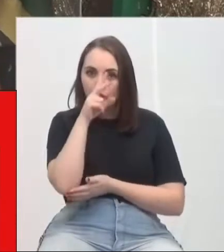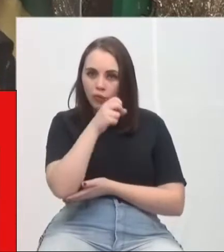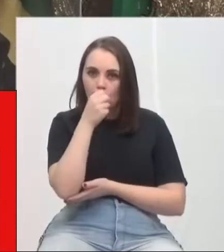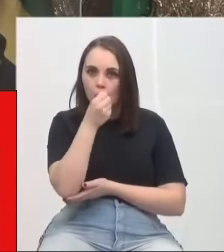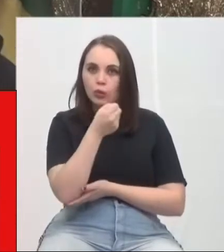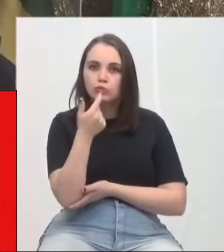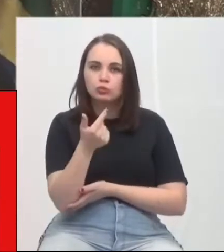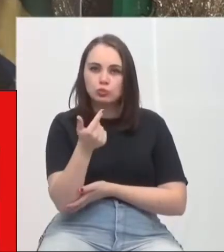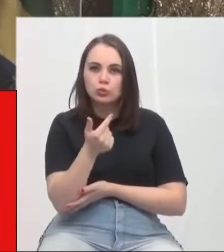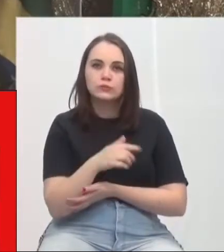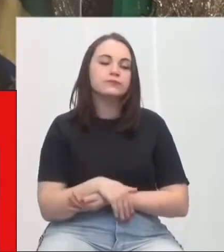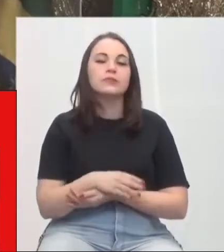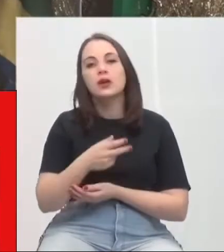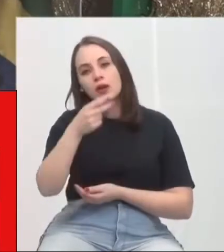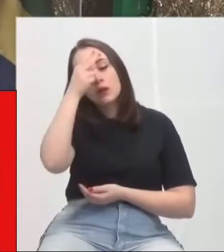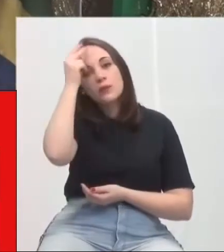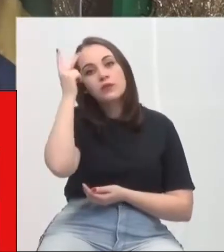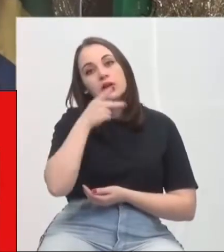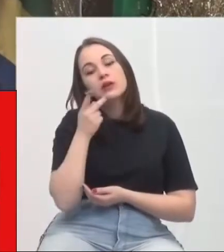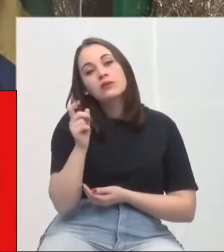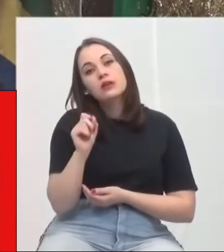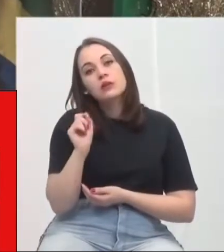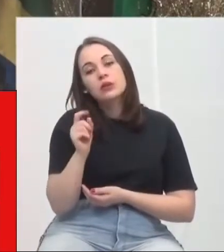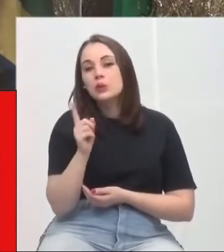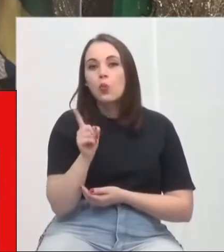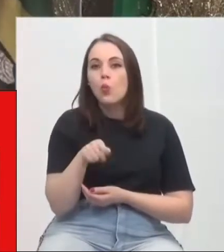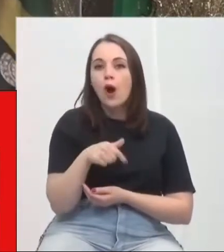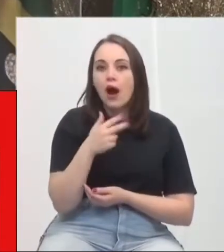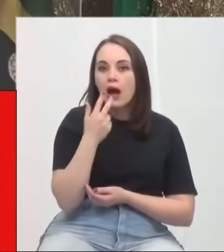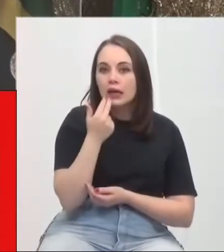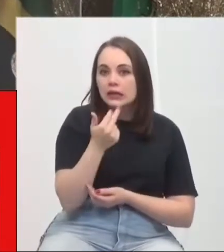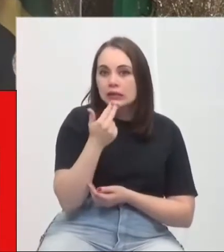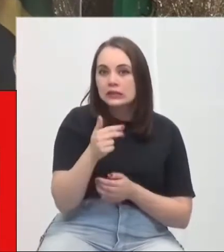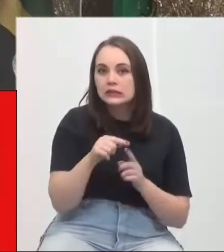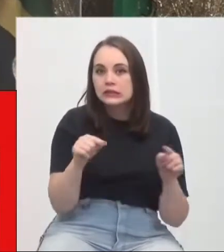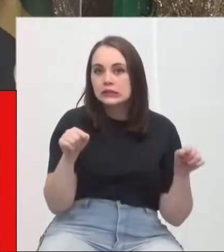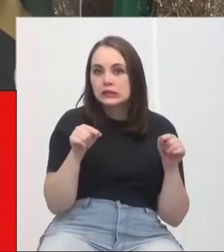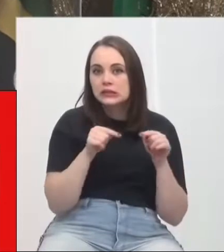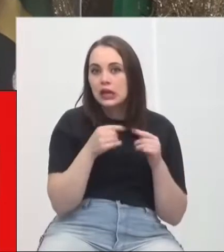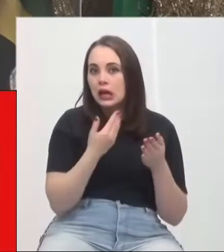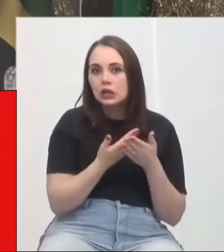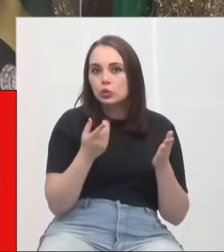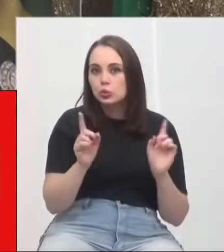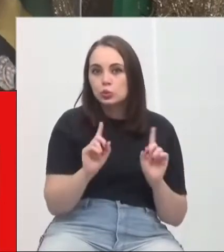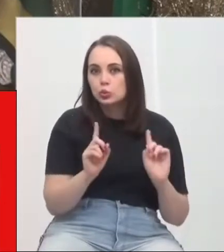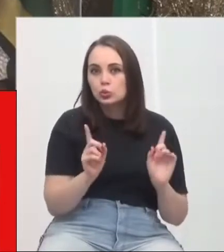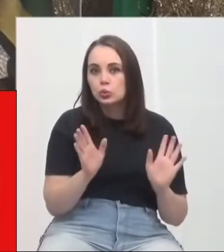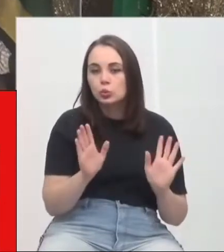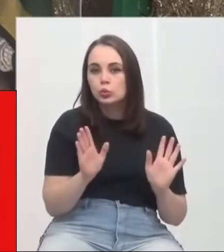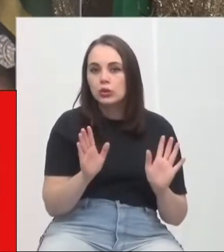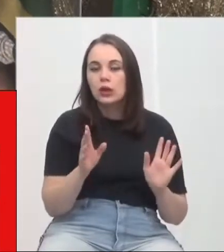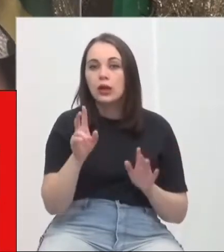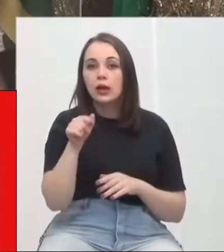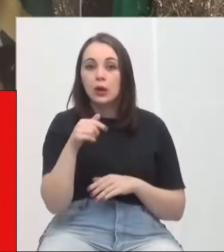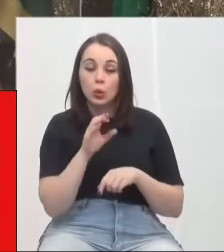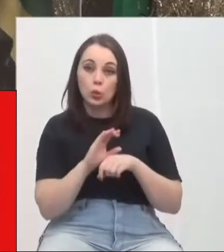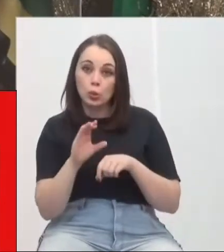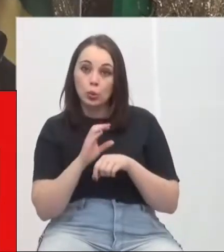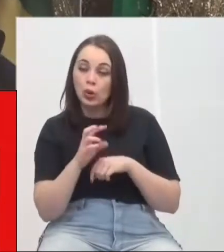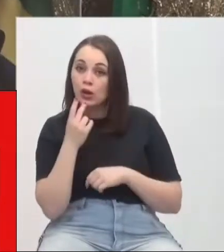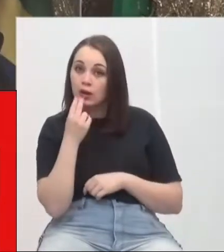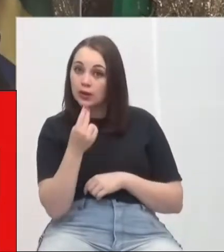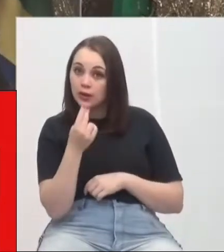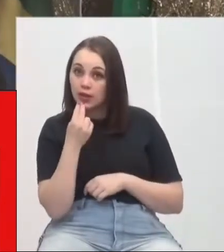como diz o nosso prefeito Clécio Alvaro, não é um inglês de sala de aula, não é um inglês didático. É um curso de